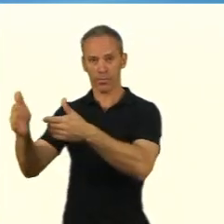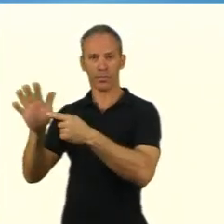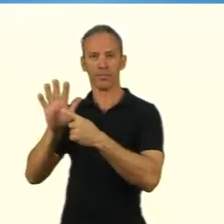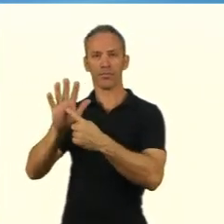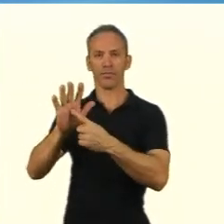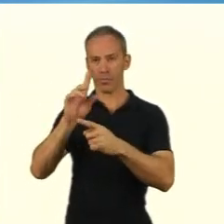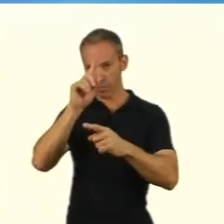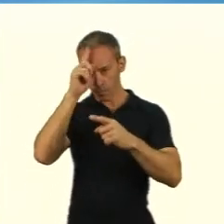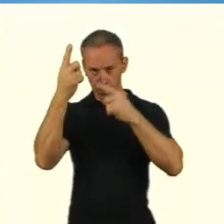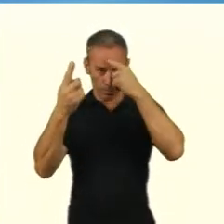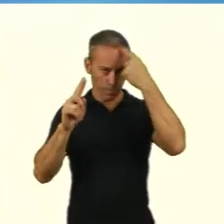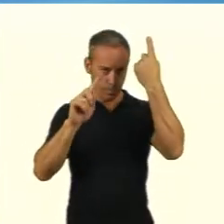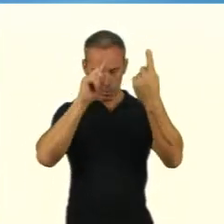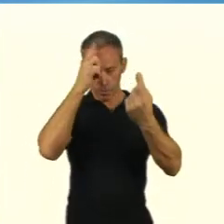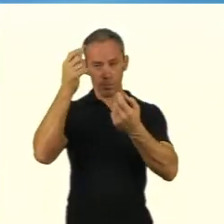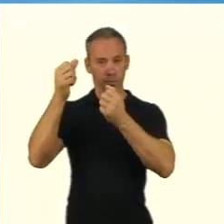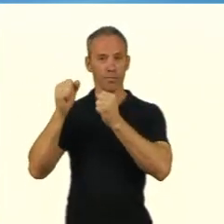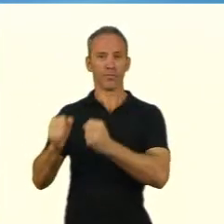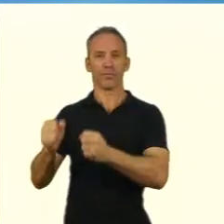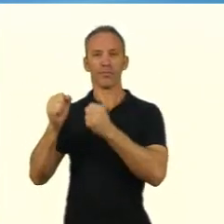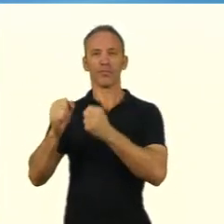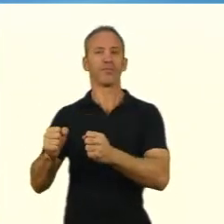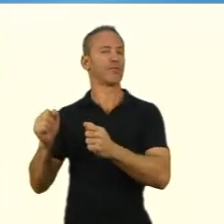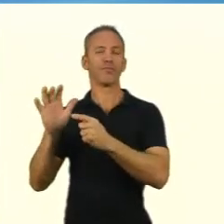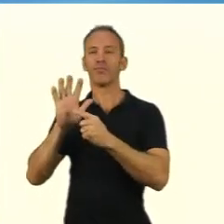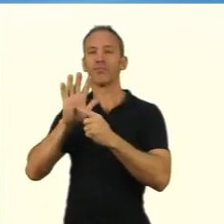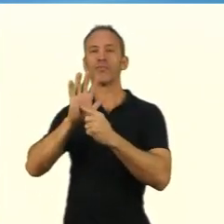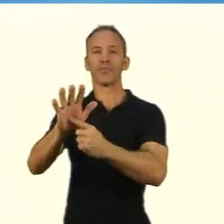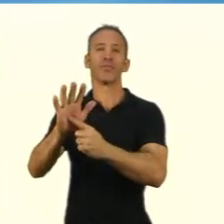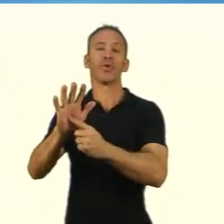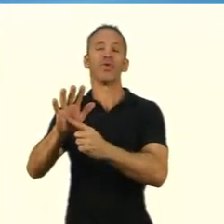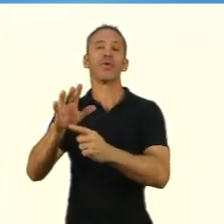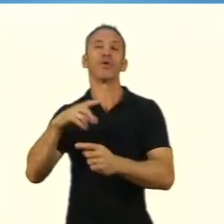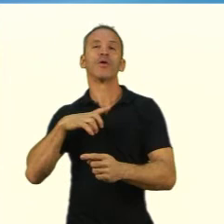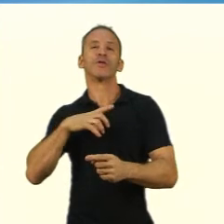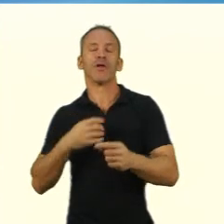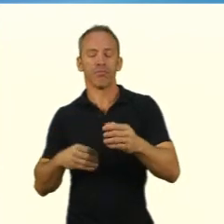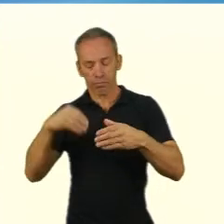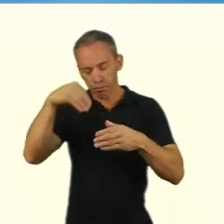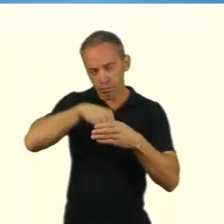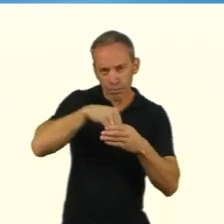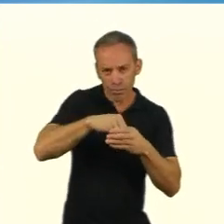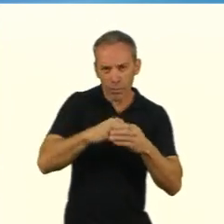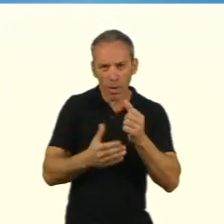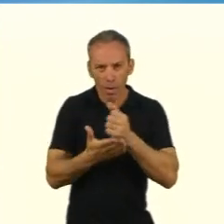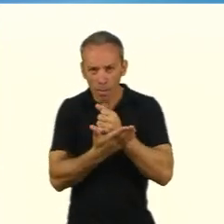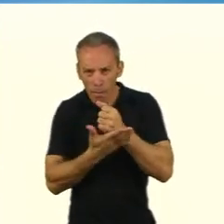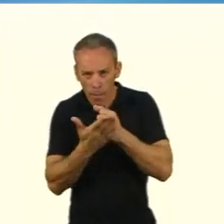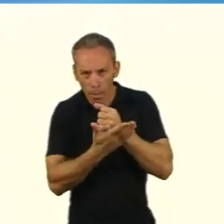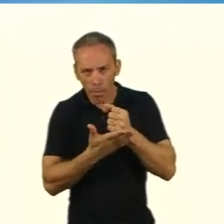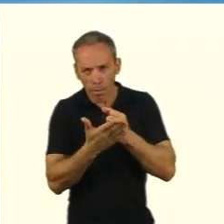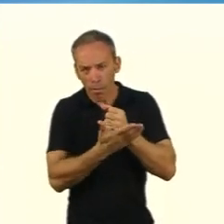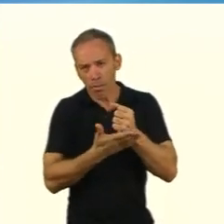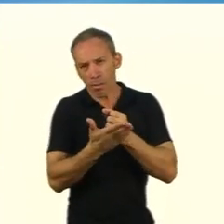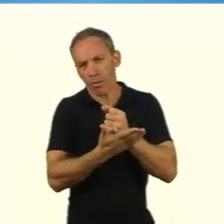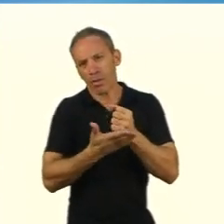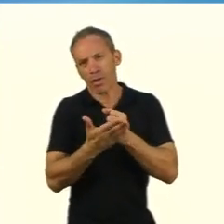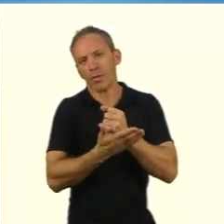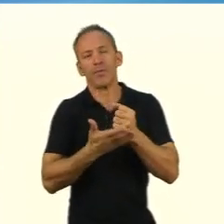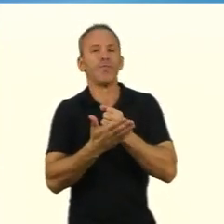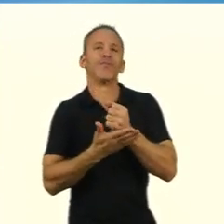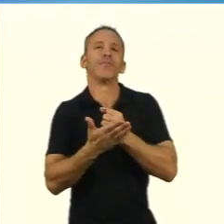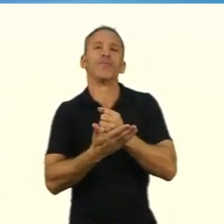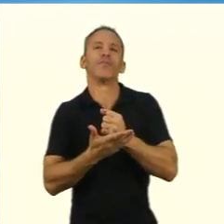refutação do que eu inferi antes do que eu construí antes para alguns só é